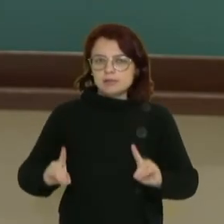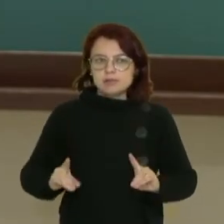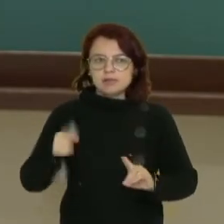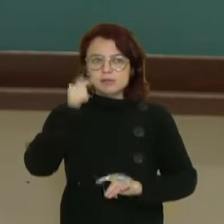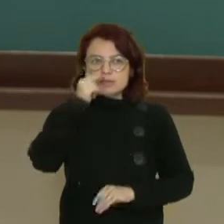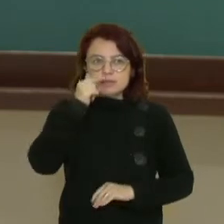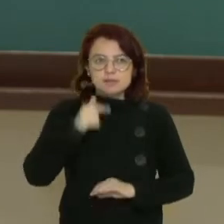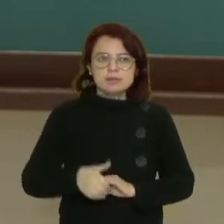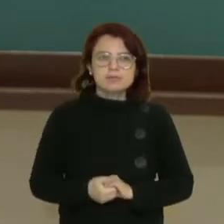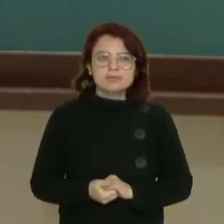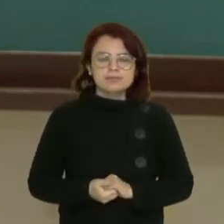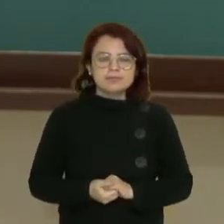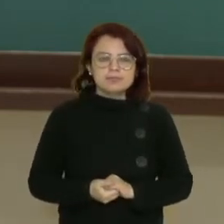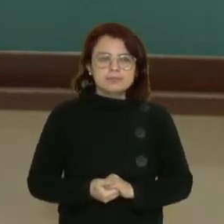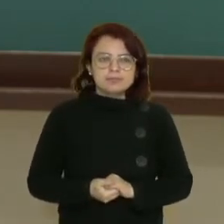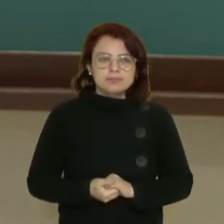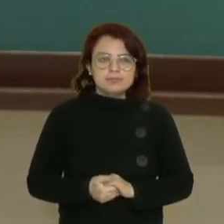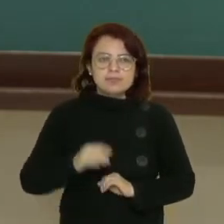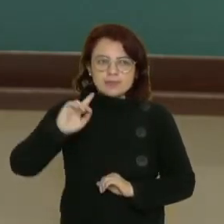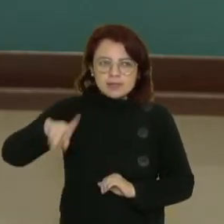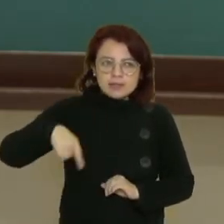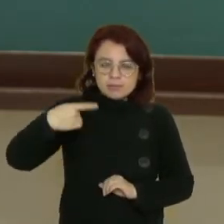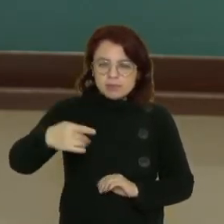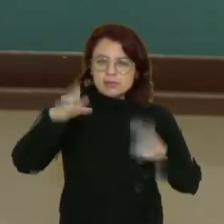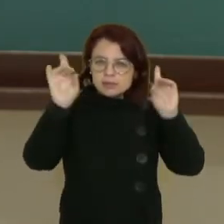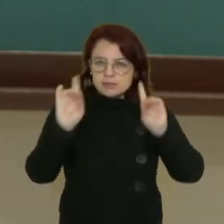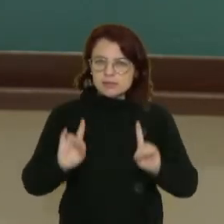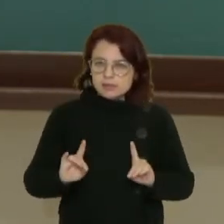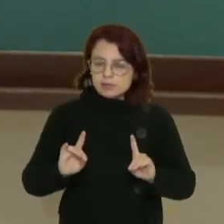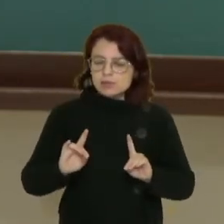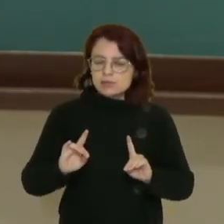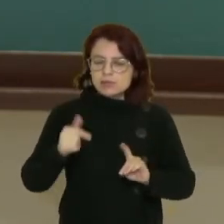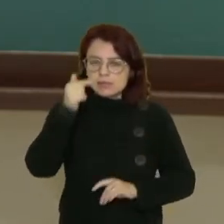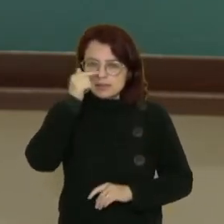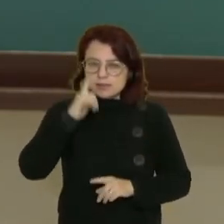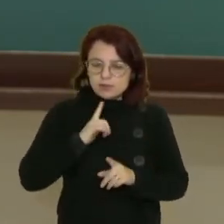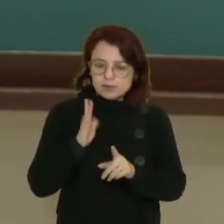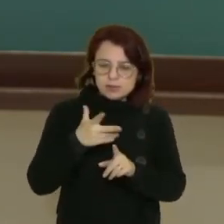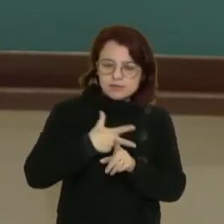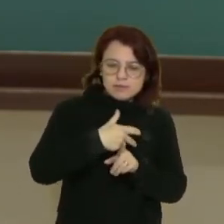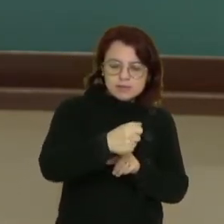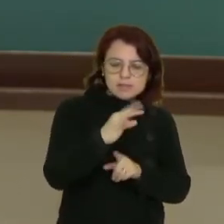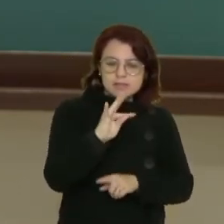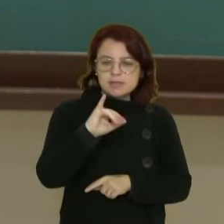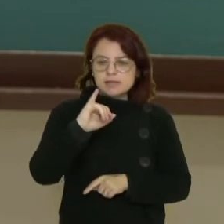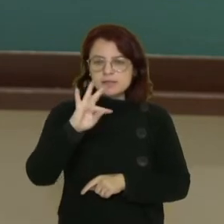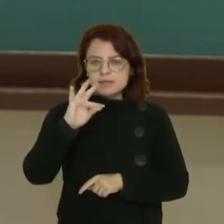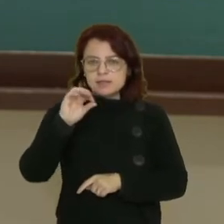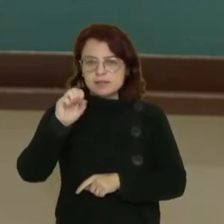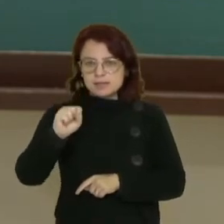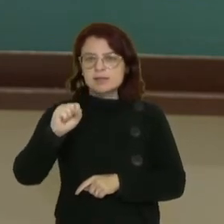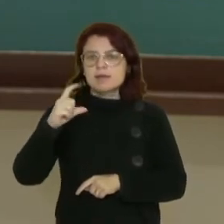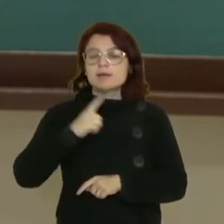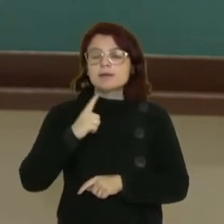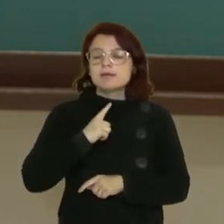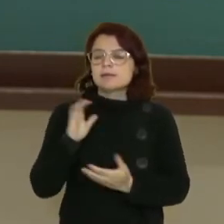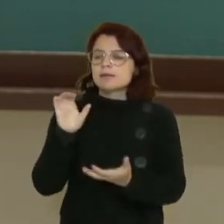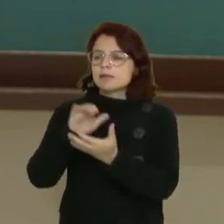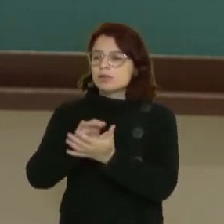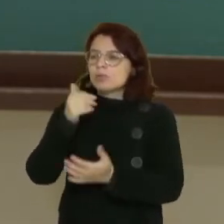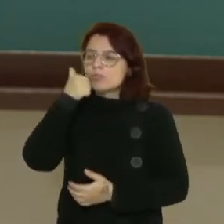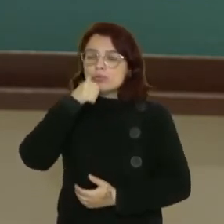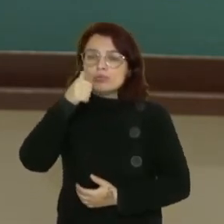gregos. Depois que os deuses gregos venceram a titanomaquia, eles tiveram filhos com mulheres mortais,